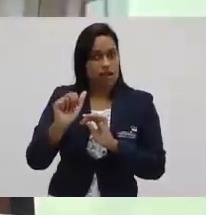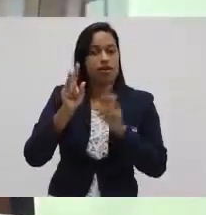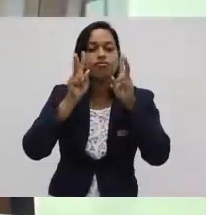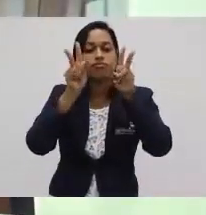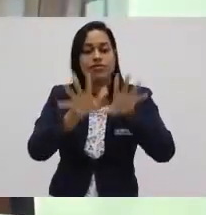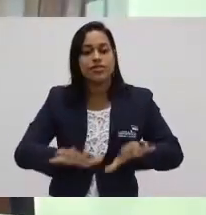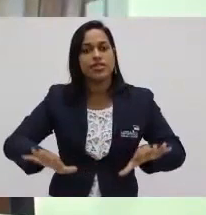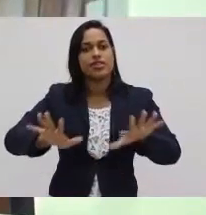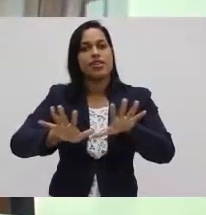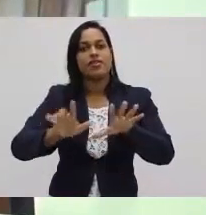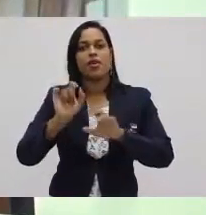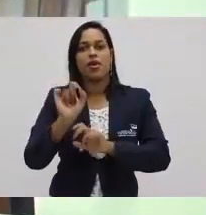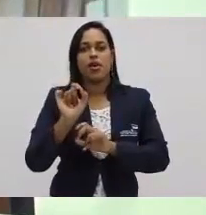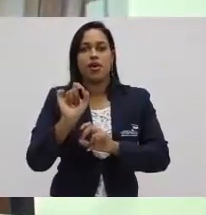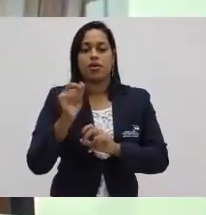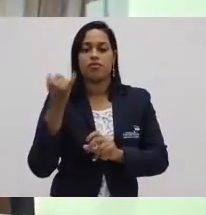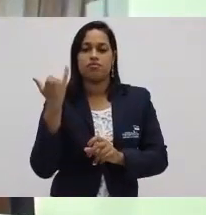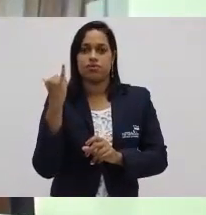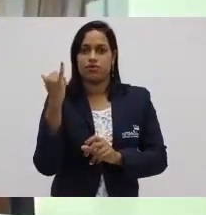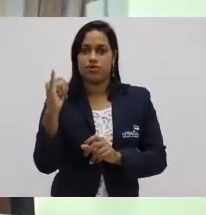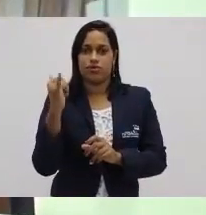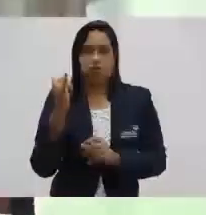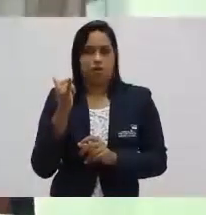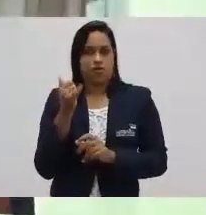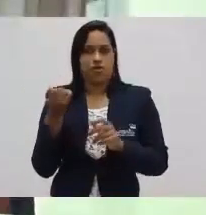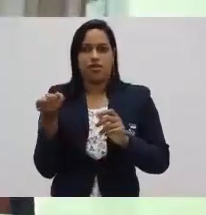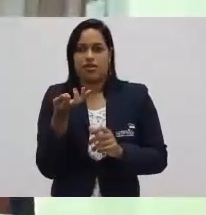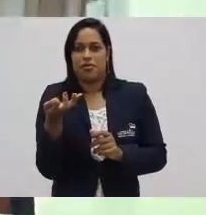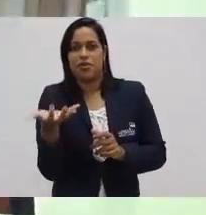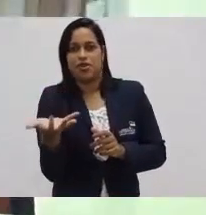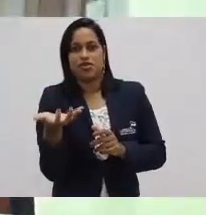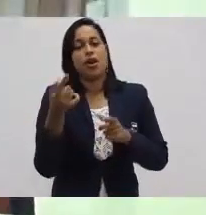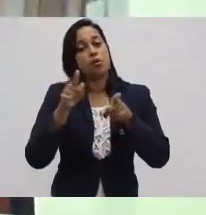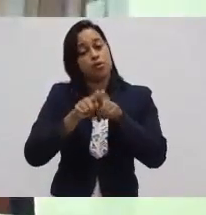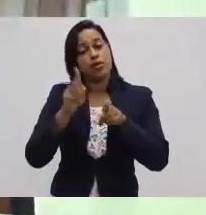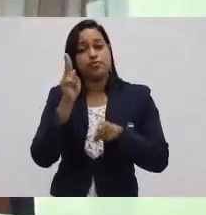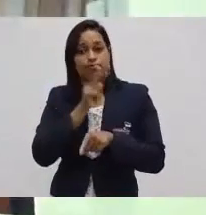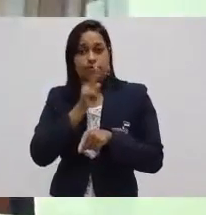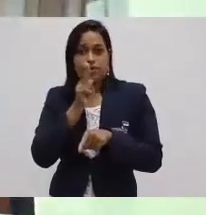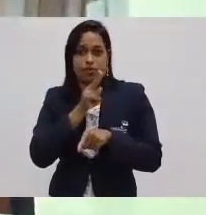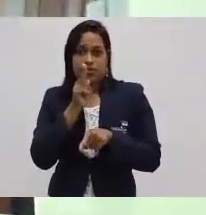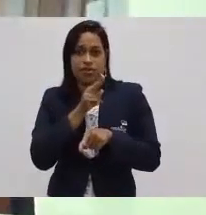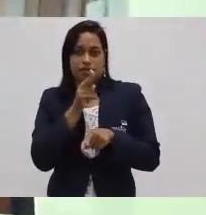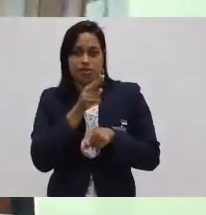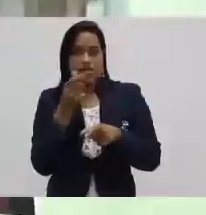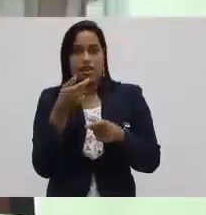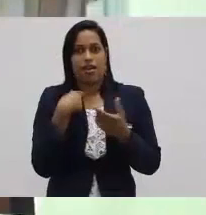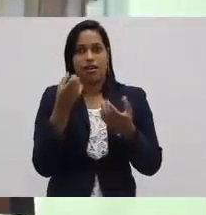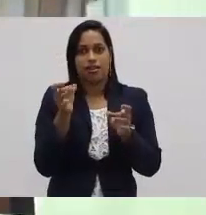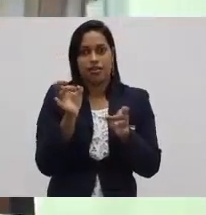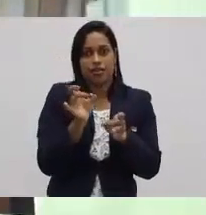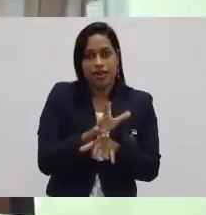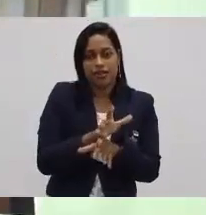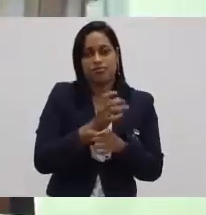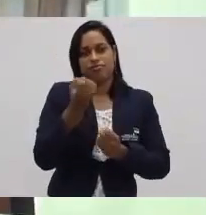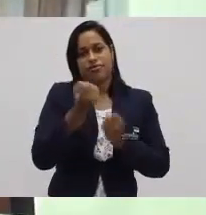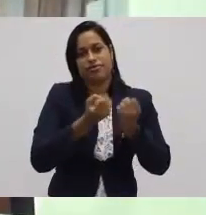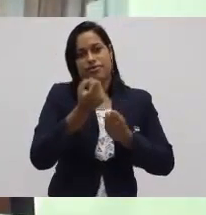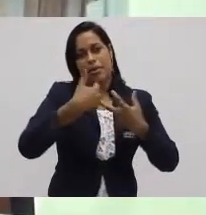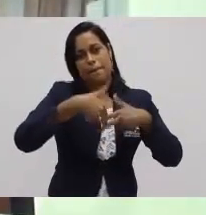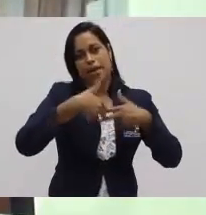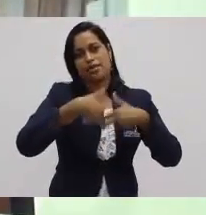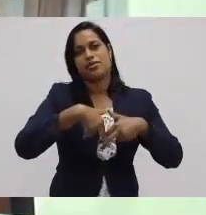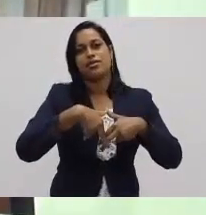Ela é um cartão que controla o fluxo de produção e agiliza a entrega e produção de peças. Outra palavra em